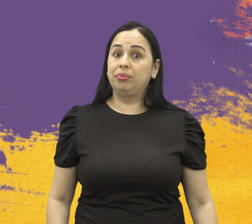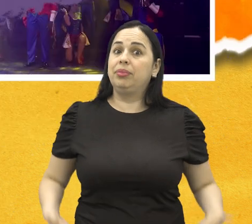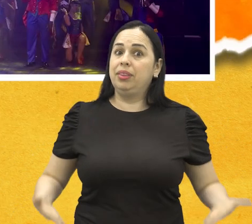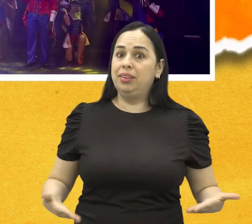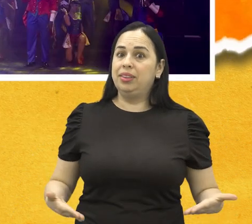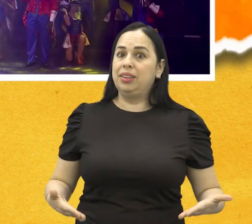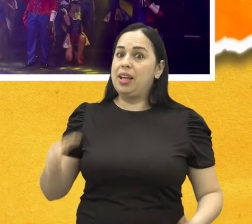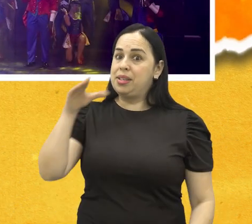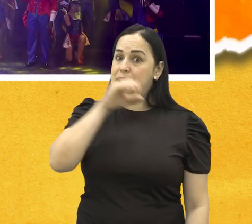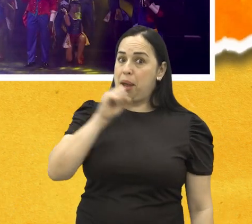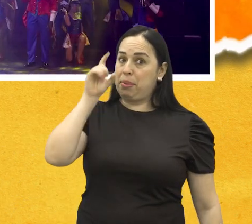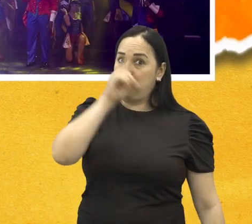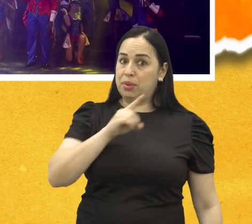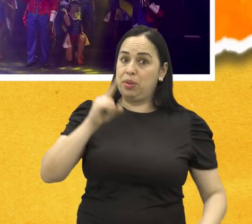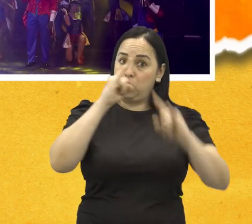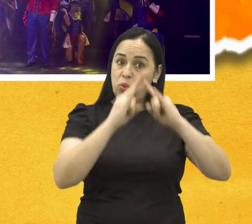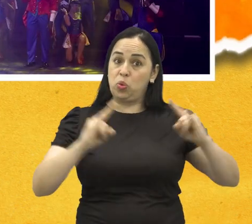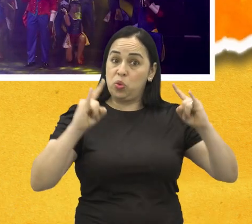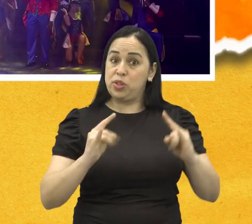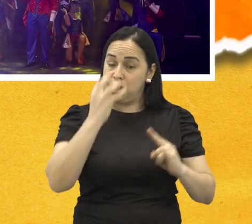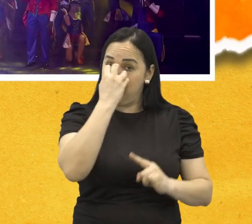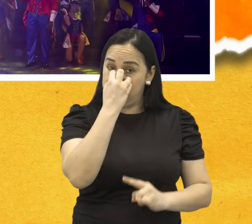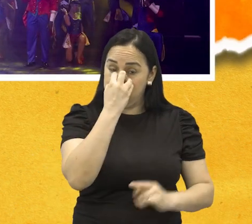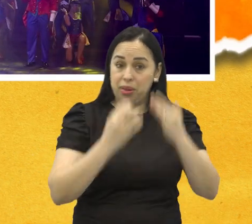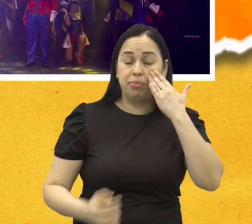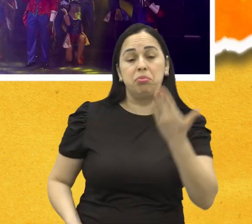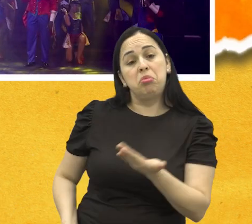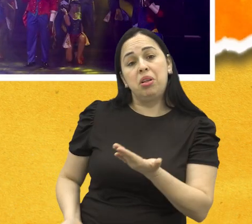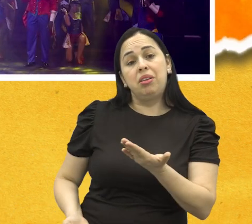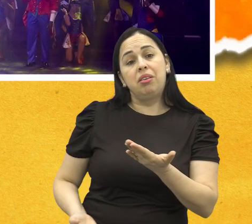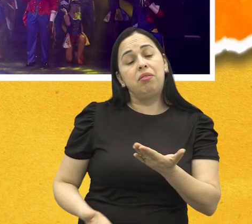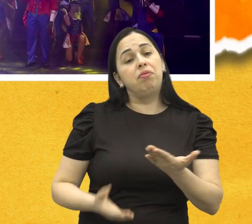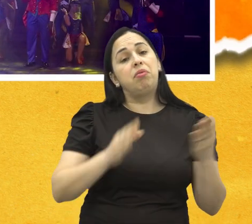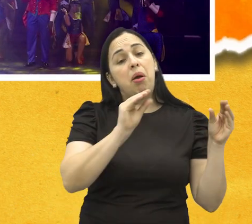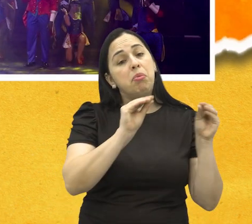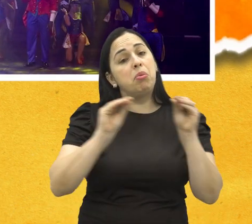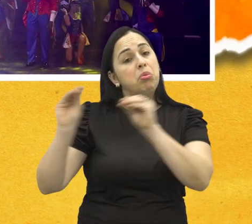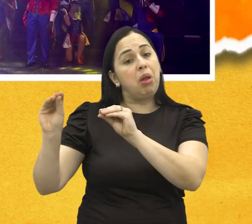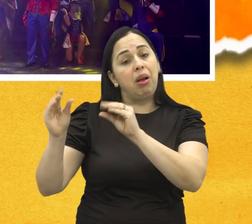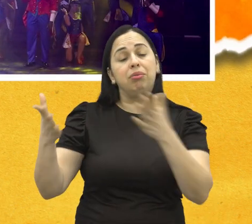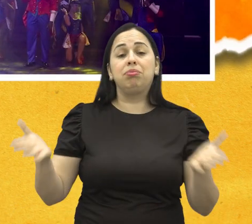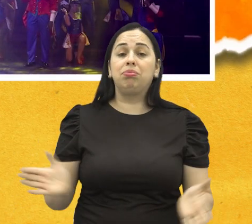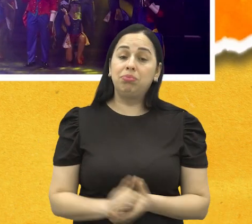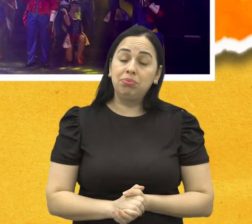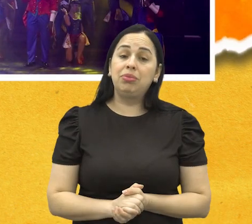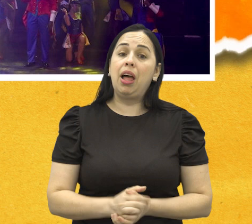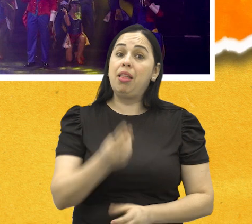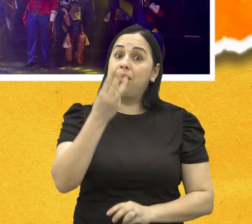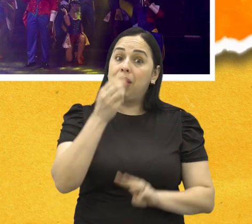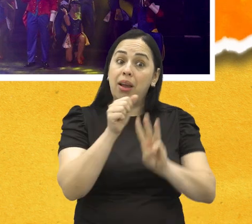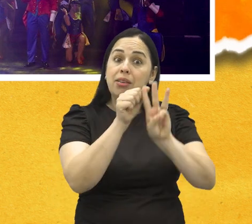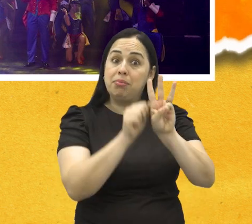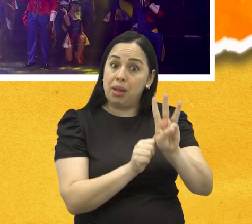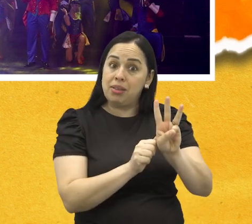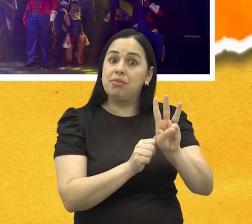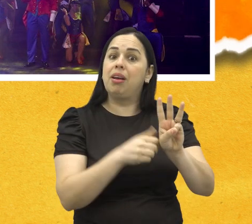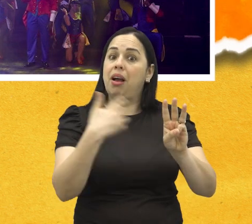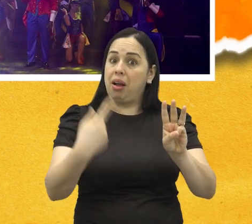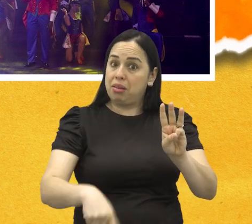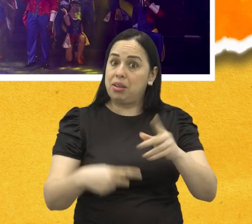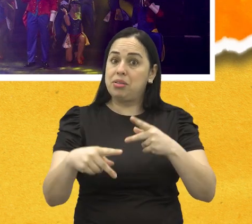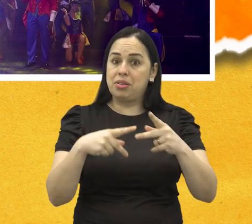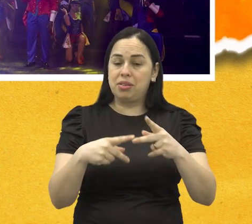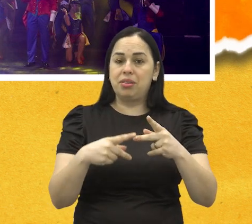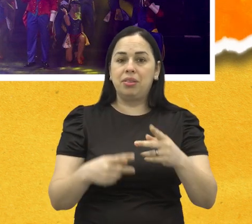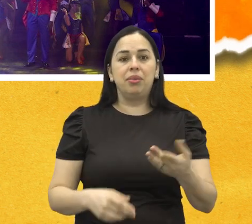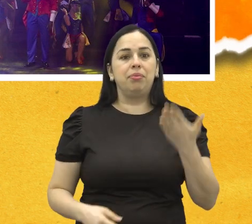E este final de semana o circo abre a cadabra se despede de São José dos Campos. Após três meses aqui na cidade,